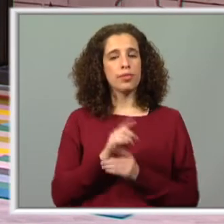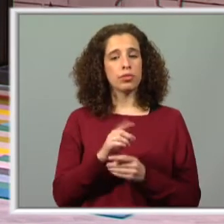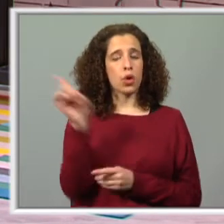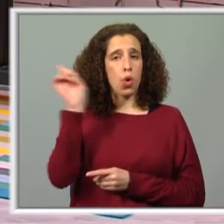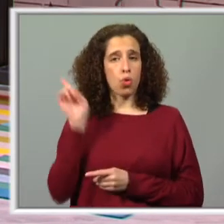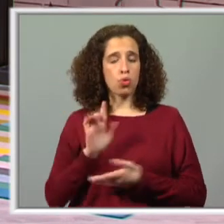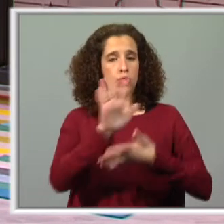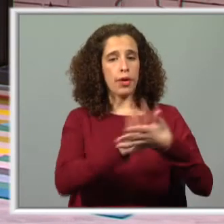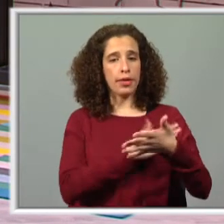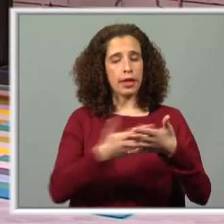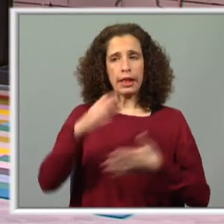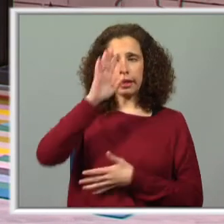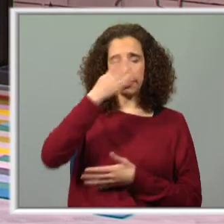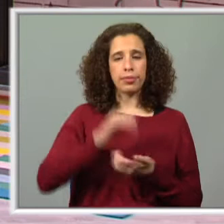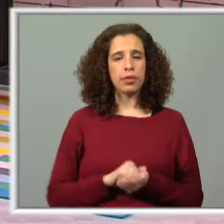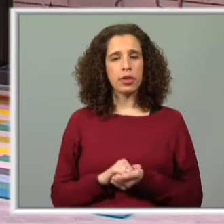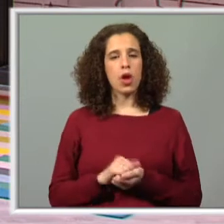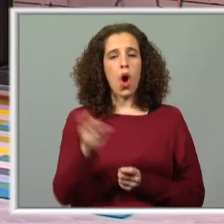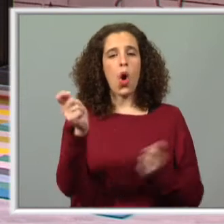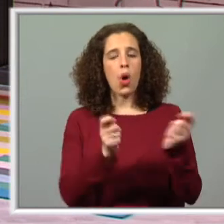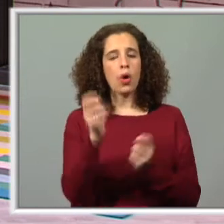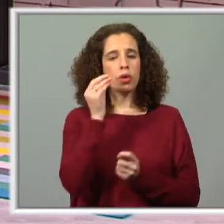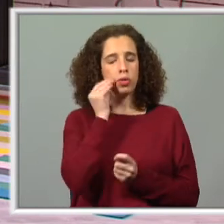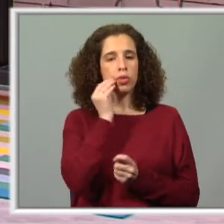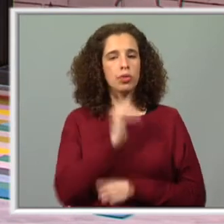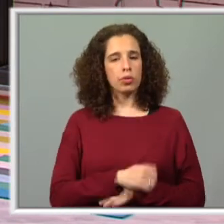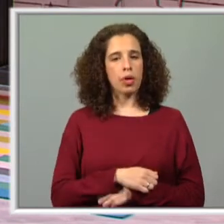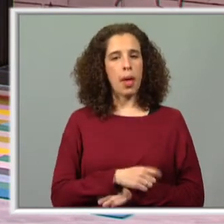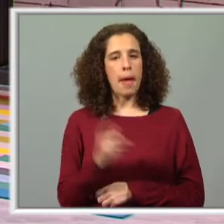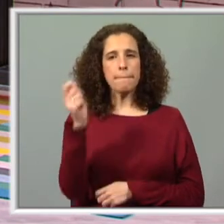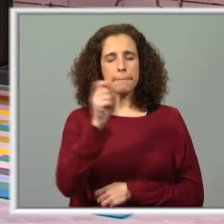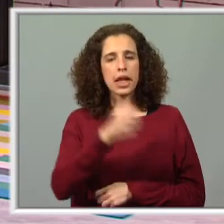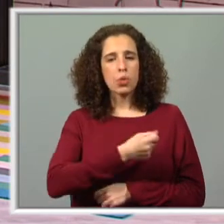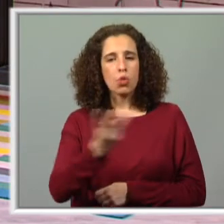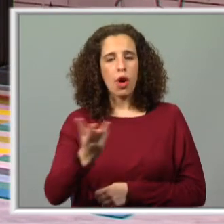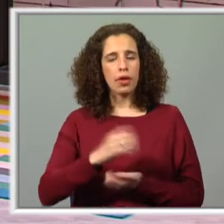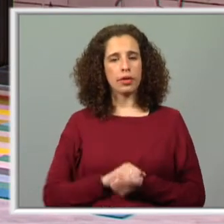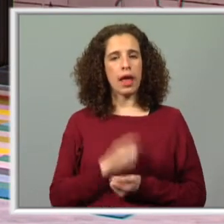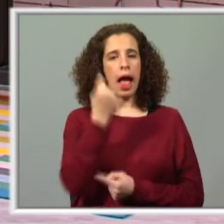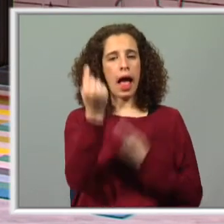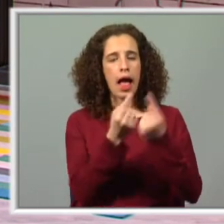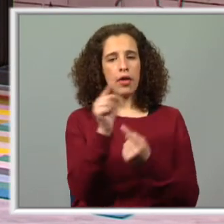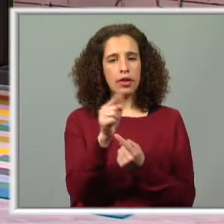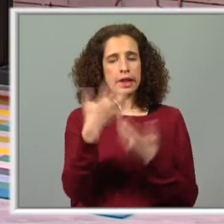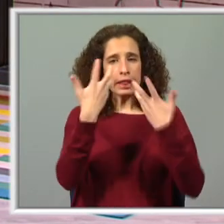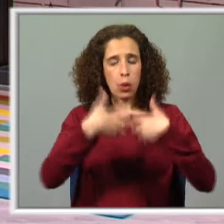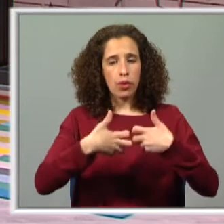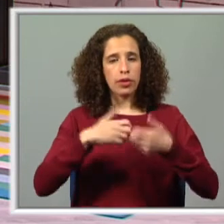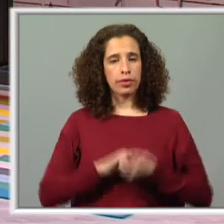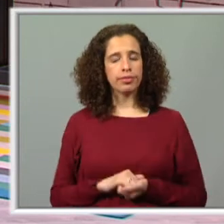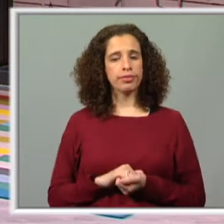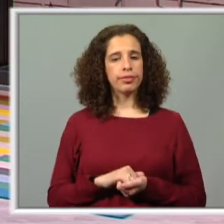calendário. Sabemos como é que ele se organiza, quantos meses tem. Alguns de vocês têm dúvidas?